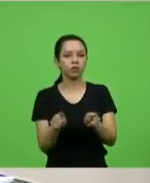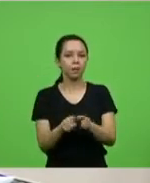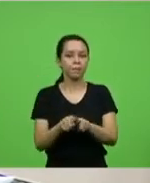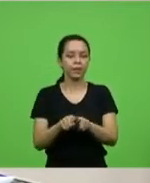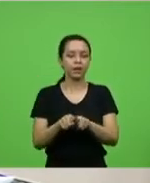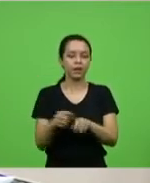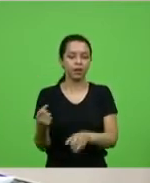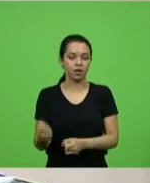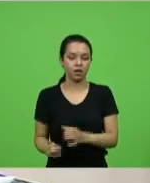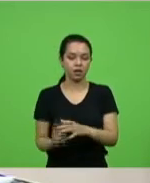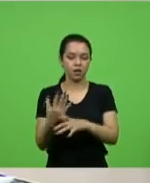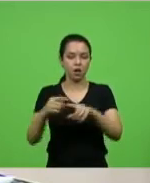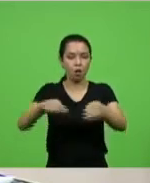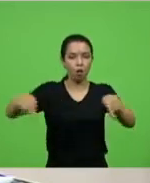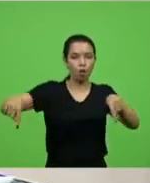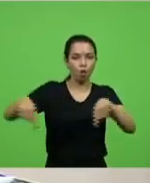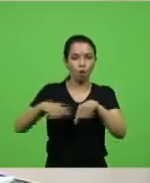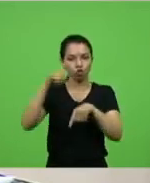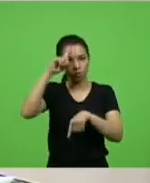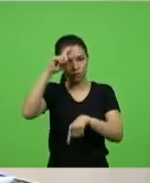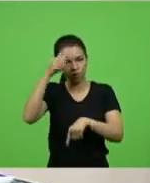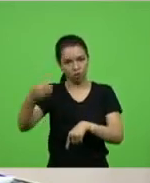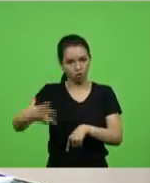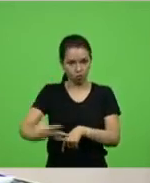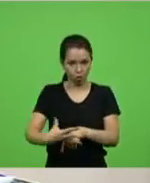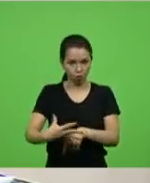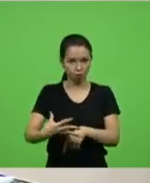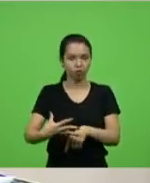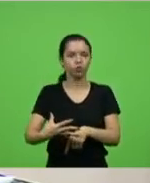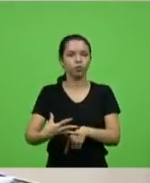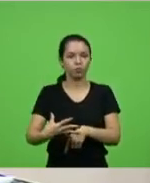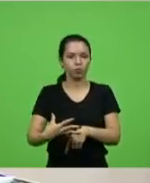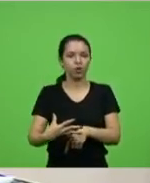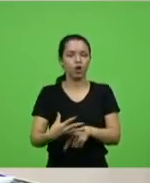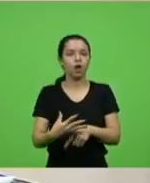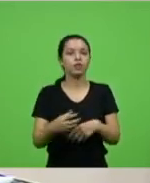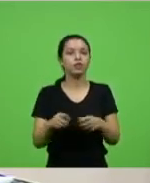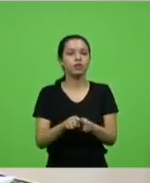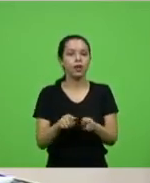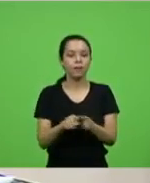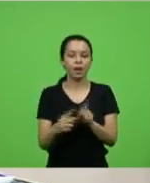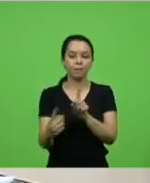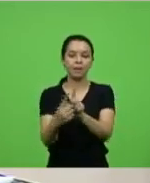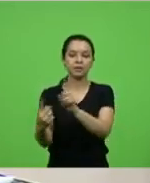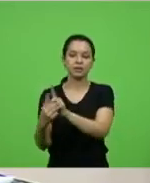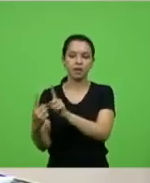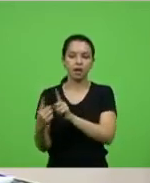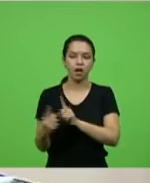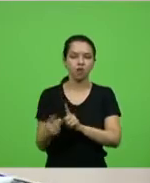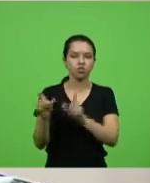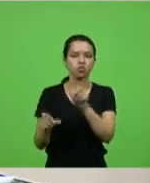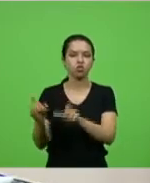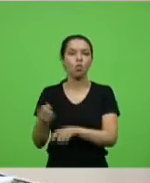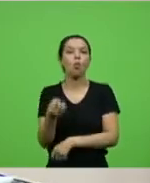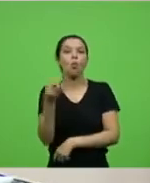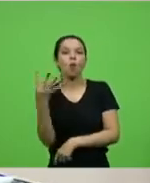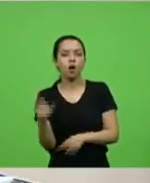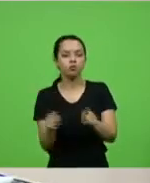campanha, a quantidade de pacientes atendidos, bem como classificação dos casos.